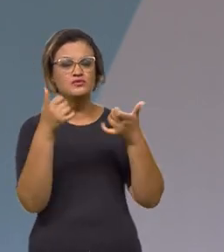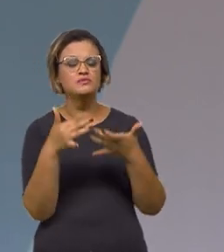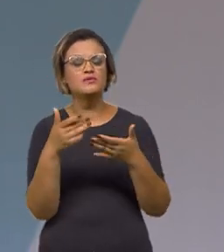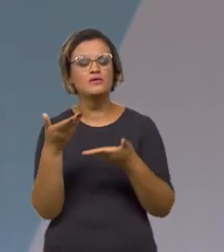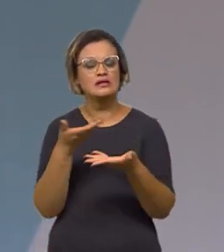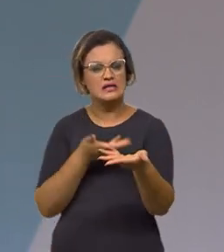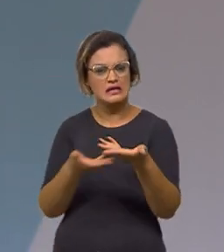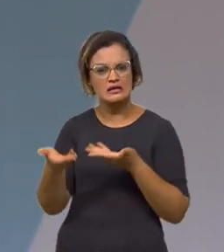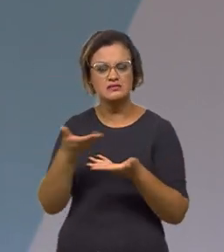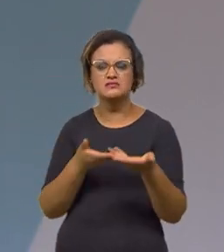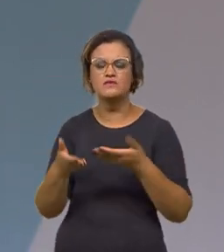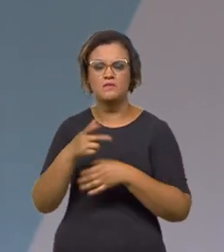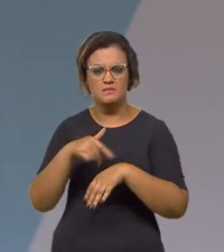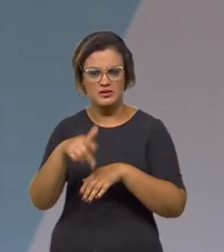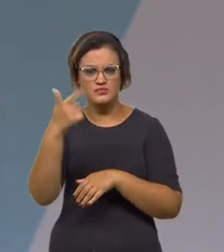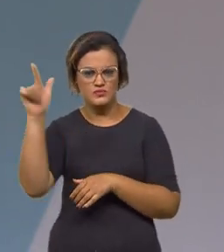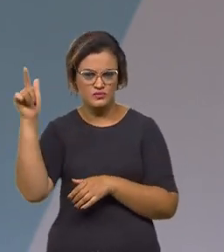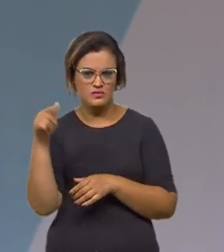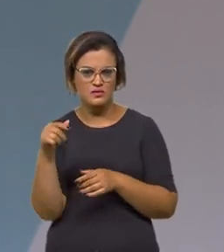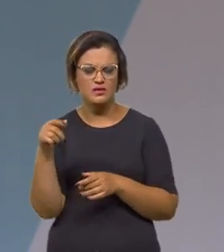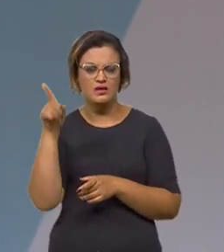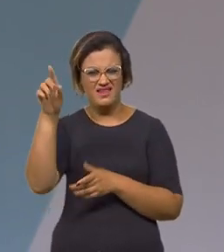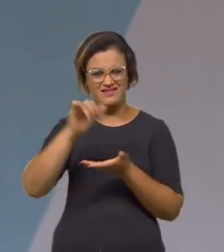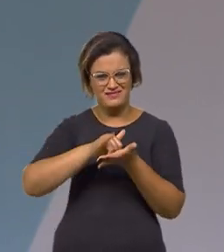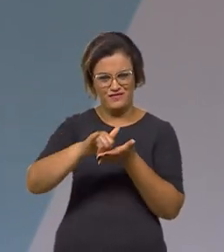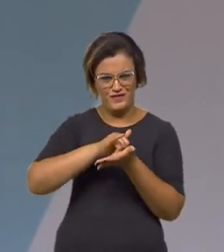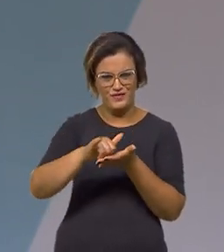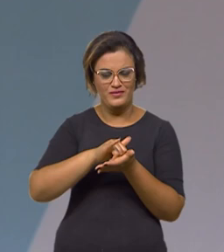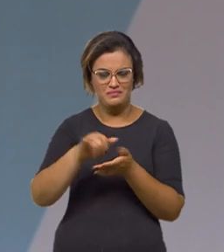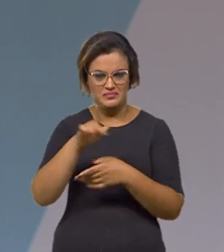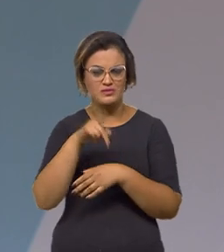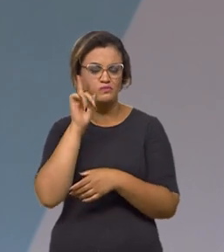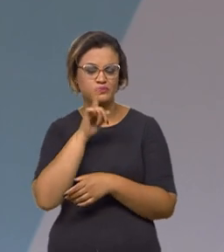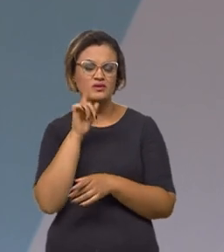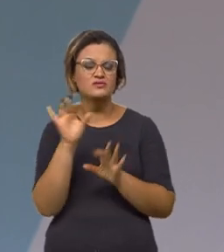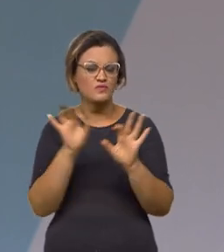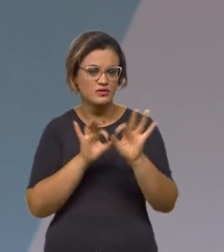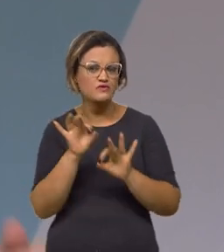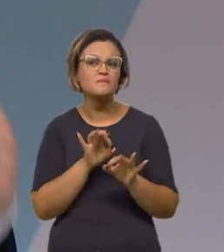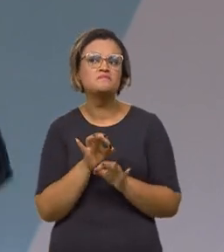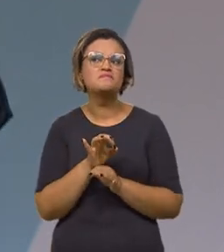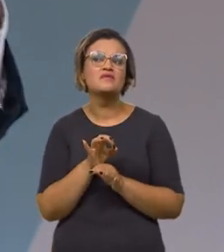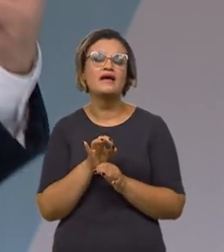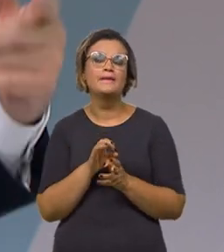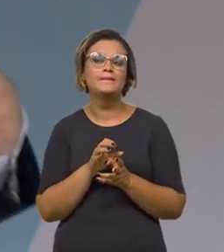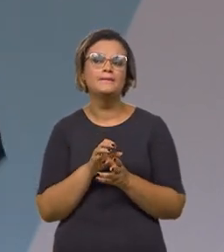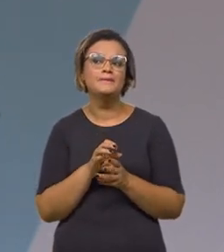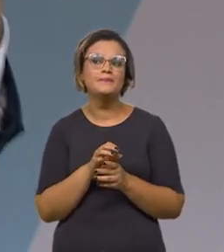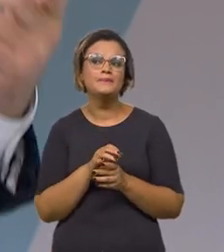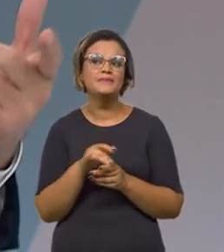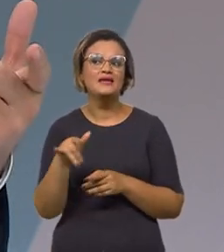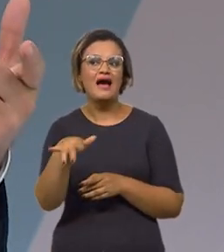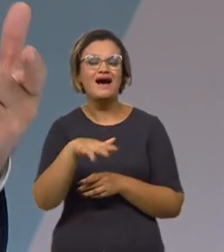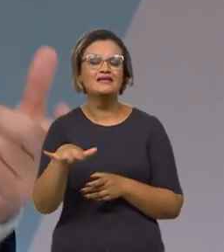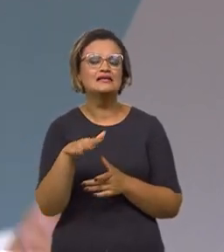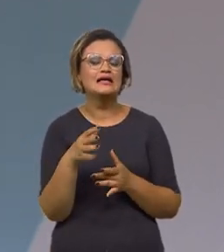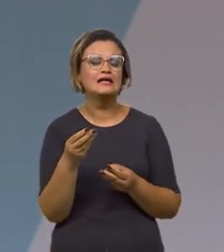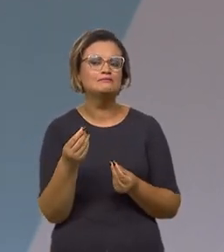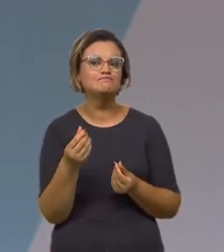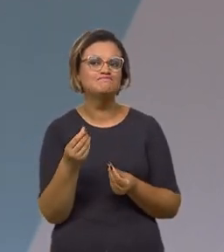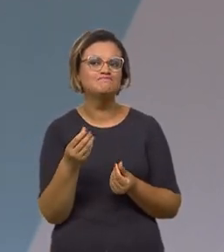empresários norte-americanos, no mês passado, lá em Nova York, nos Estados Unidos, um setor que manifestou